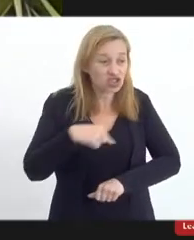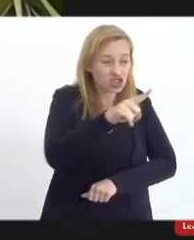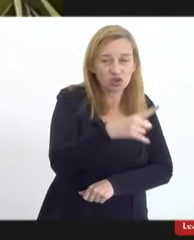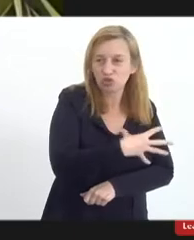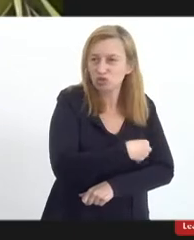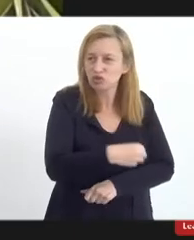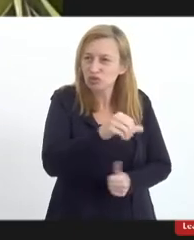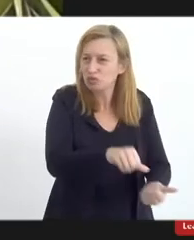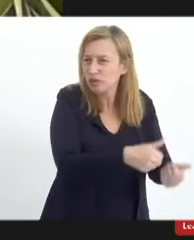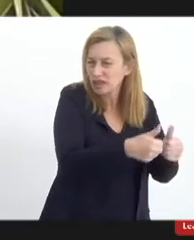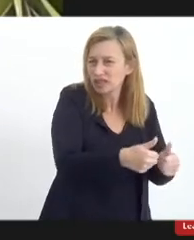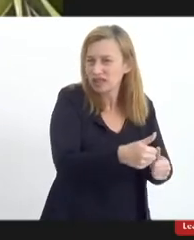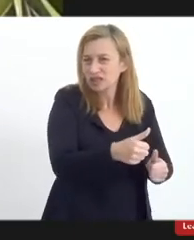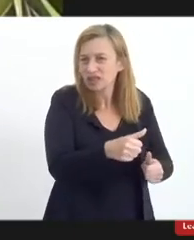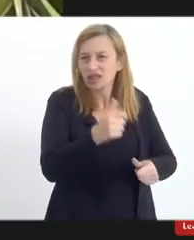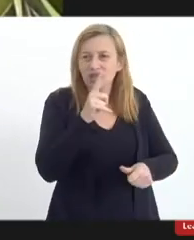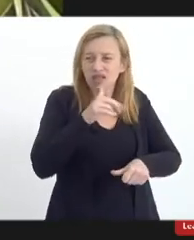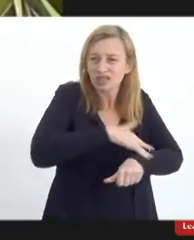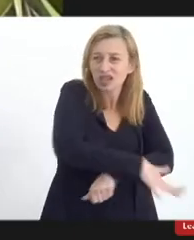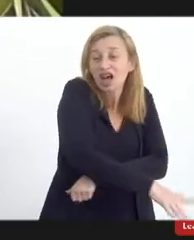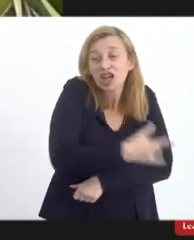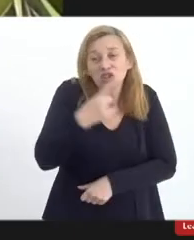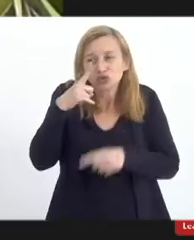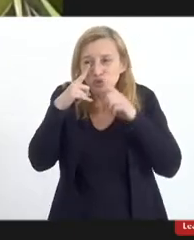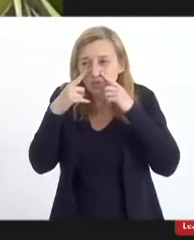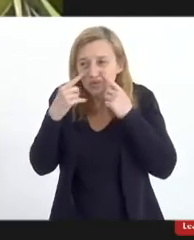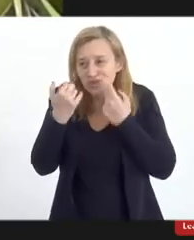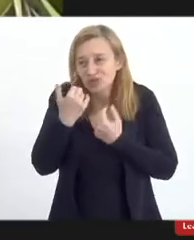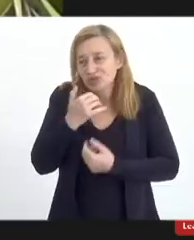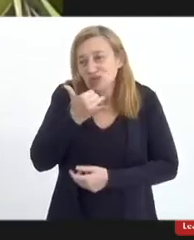batismo, eu sou muito emocionada, desculpa aí,